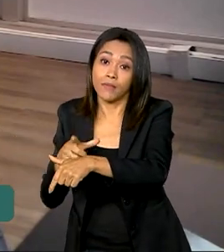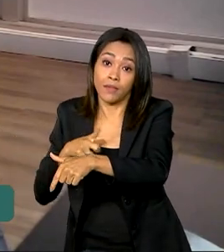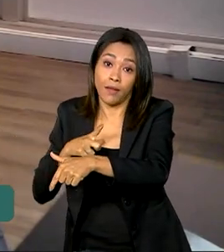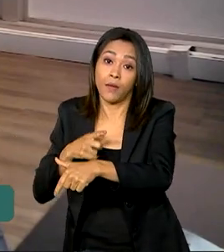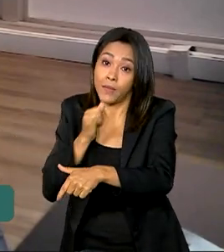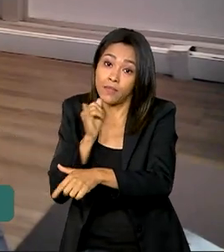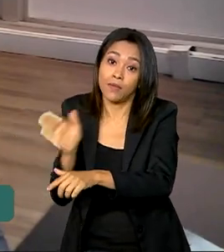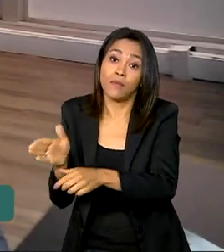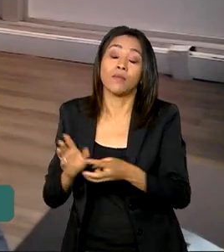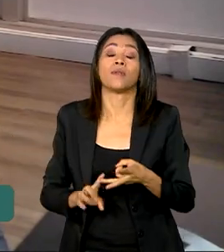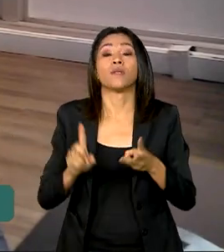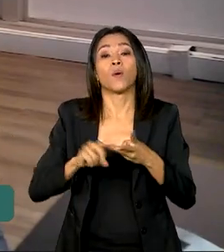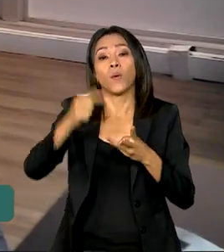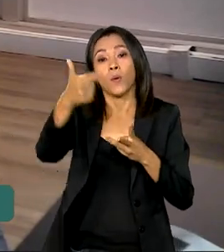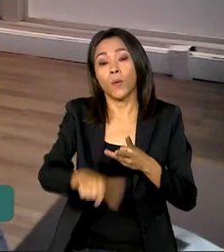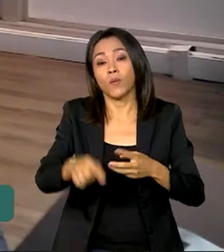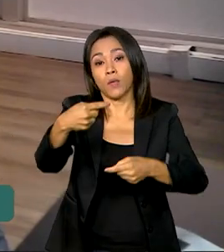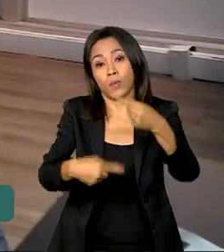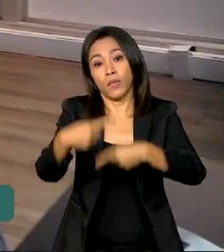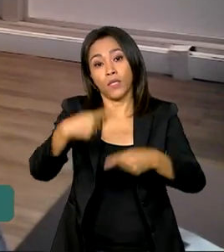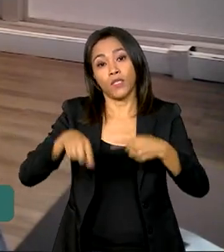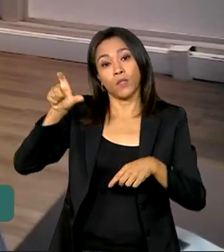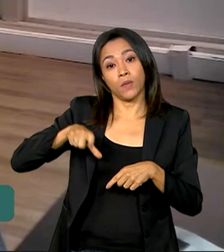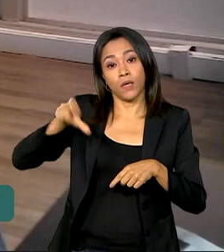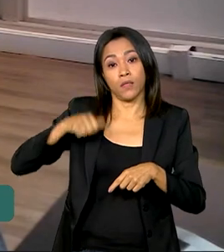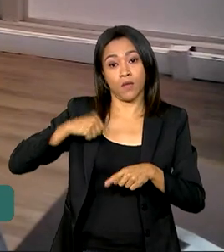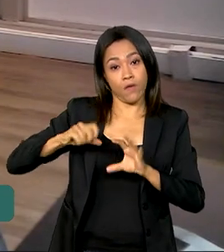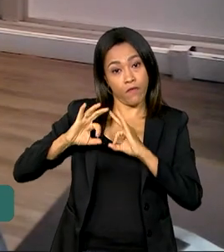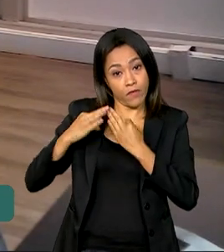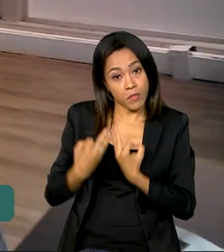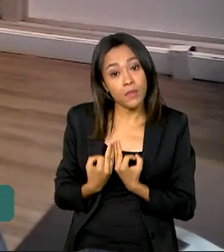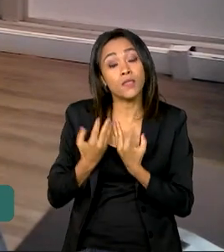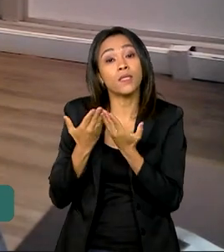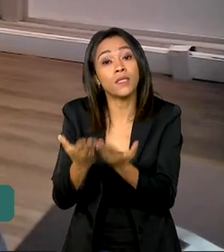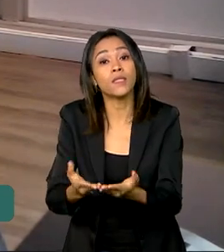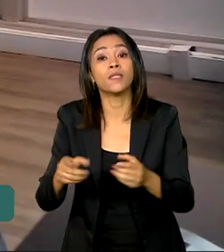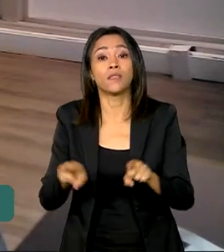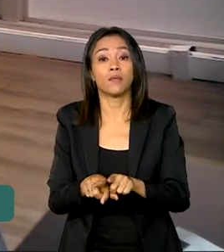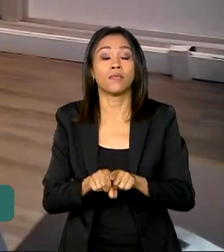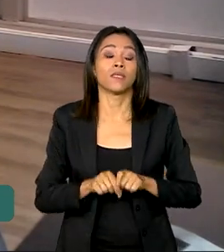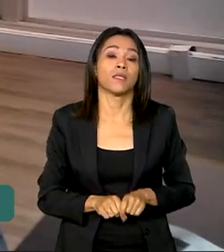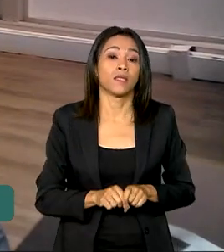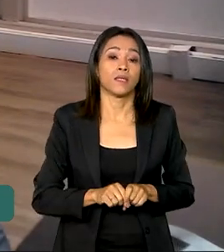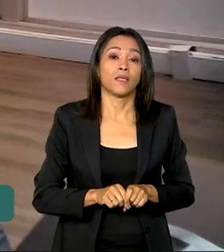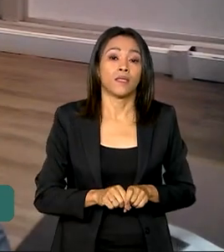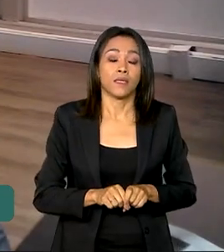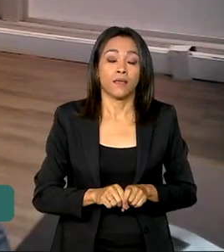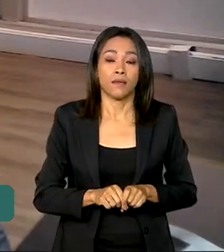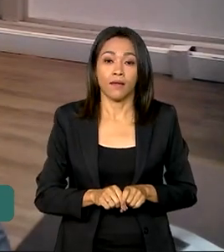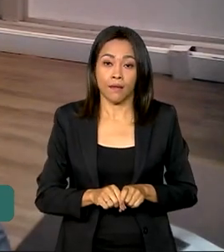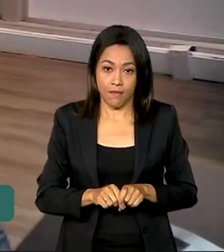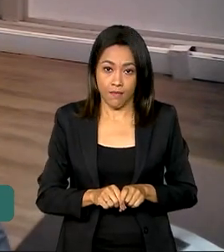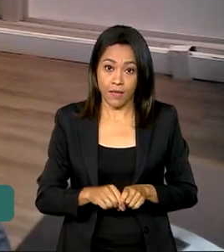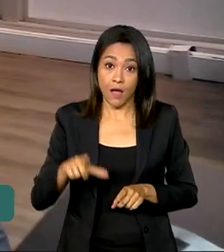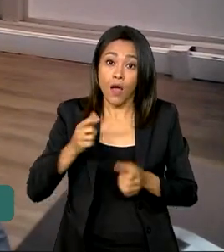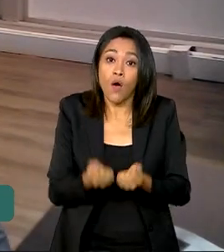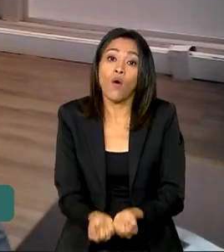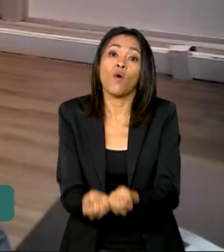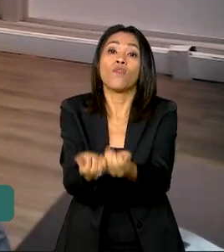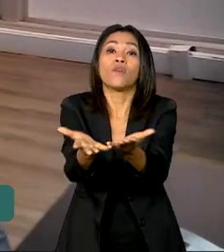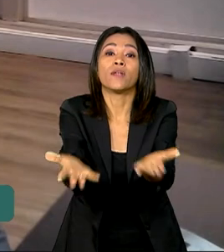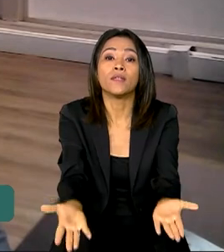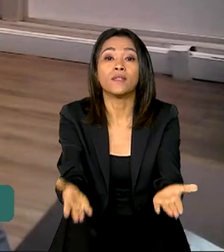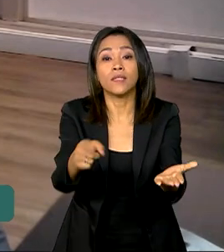do Bolsa Família, de renda, mas também a oferta de